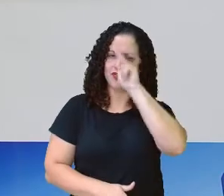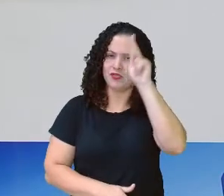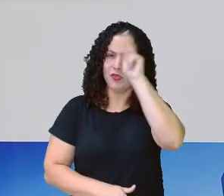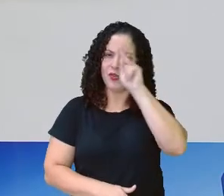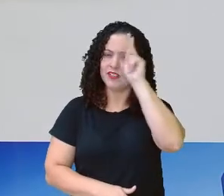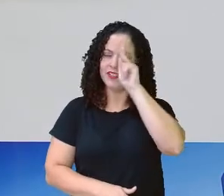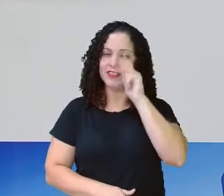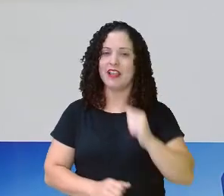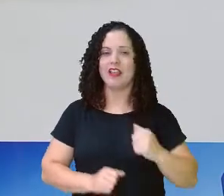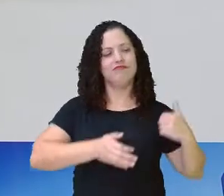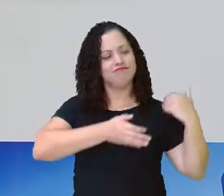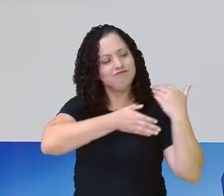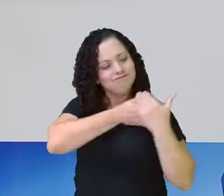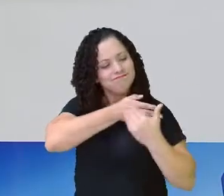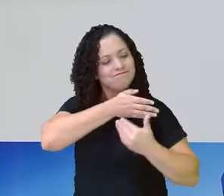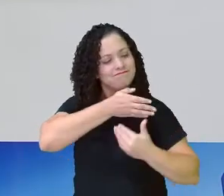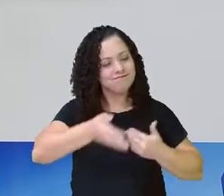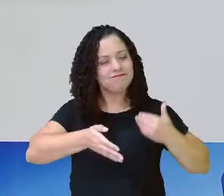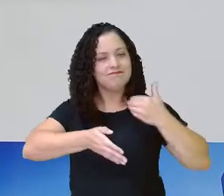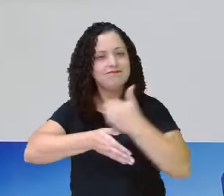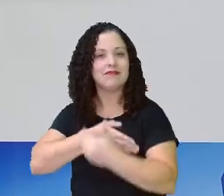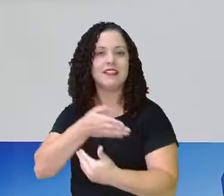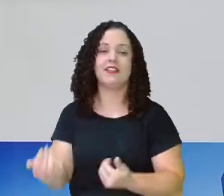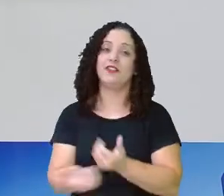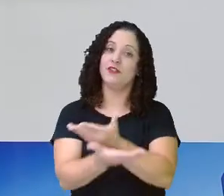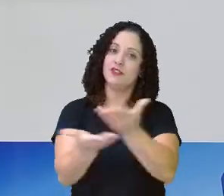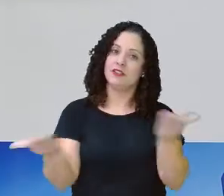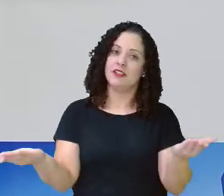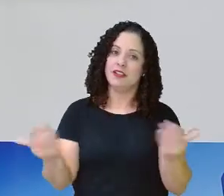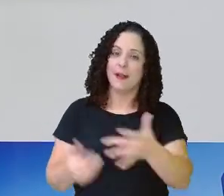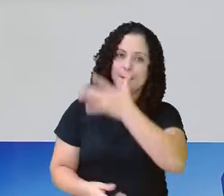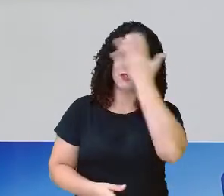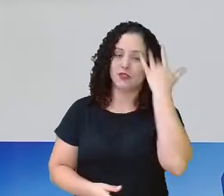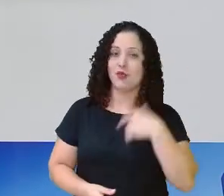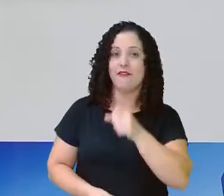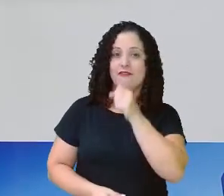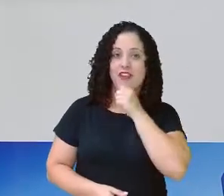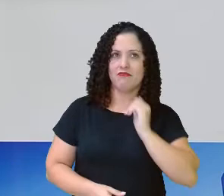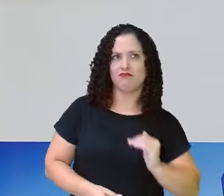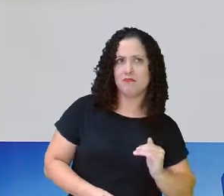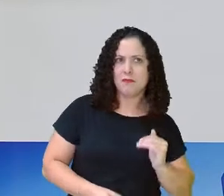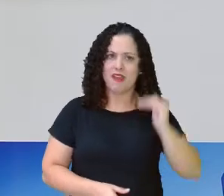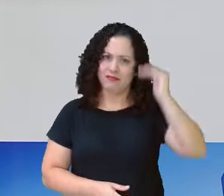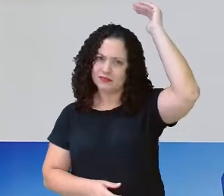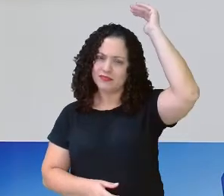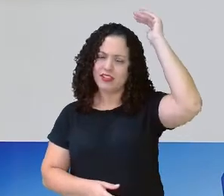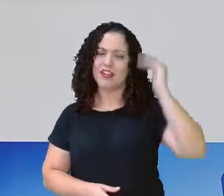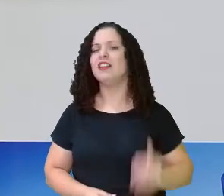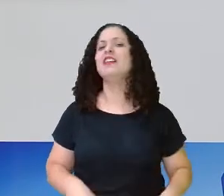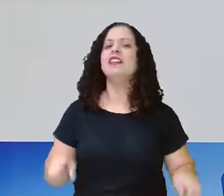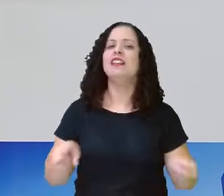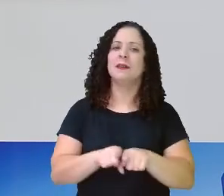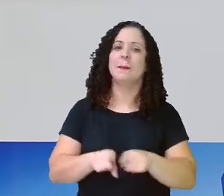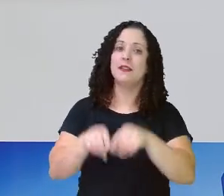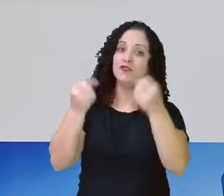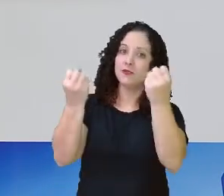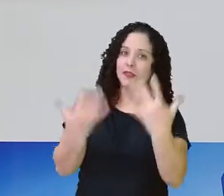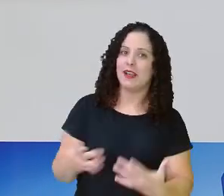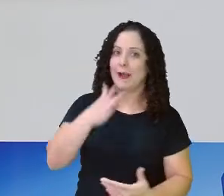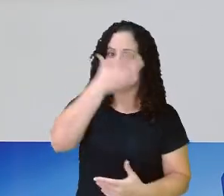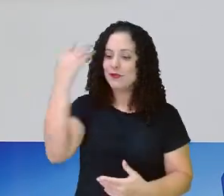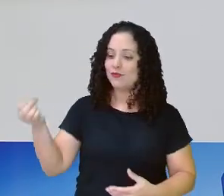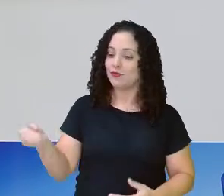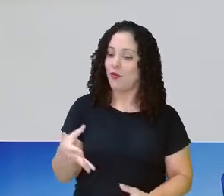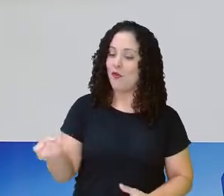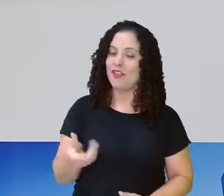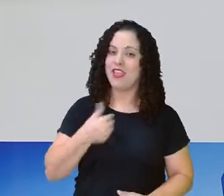histórias para os outros que vêm. Você, se é uma pessoa mais velha, como é o meu caso, deve já contar para as pessoas mais novas. Ah, quando eu era